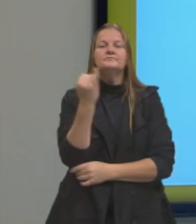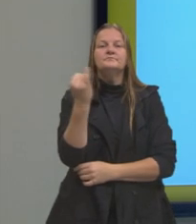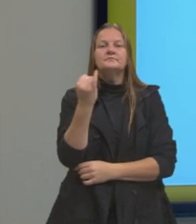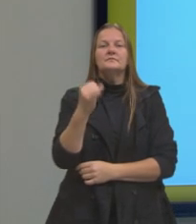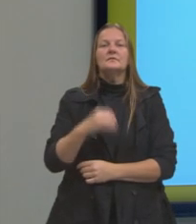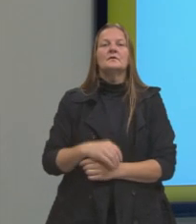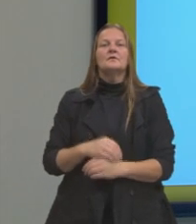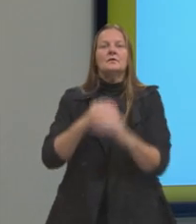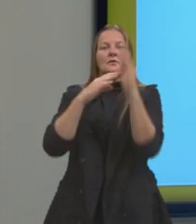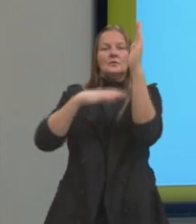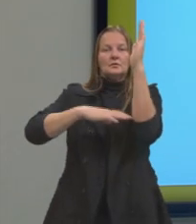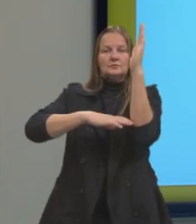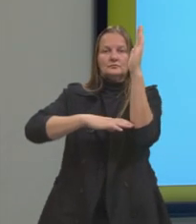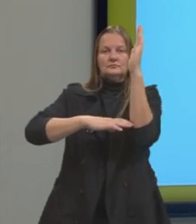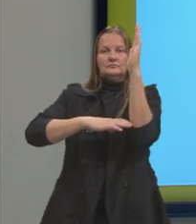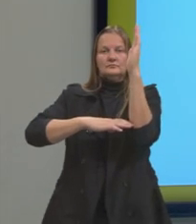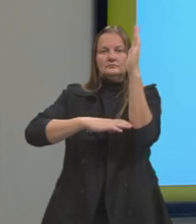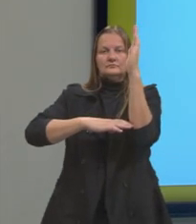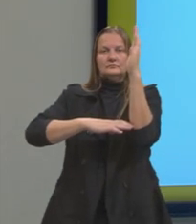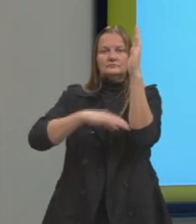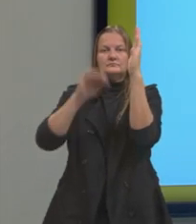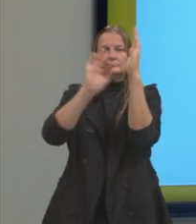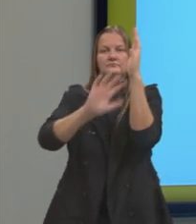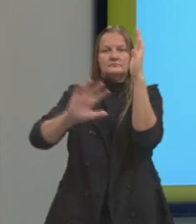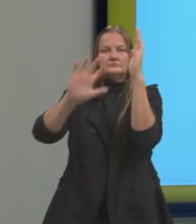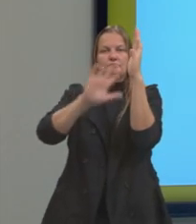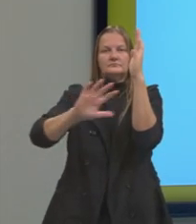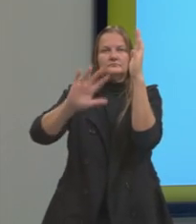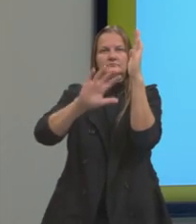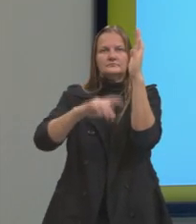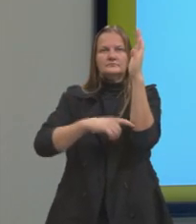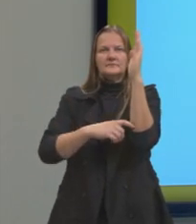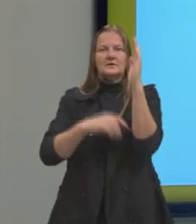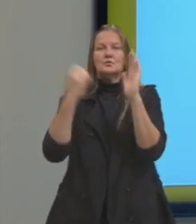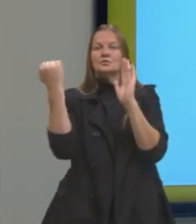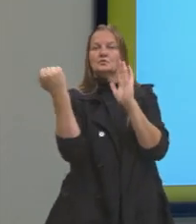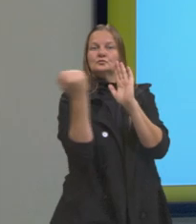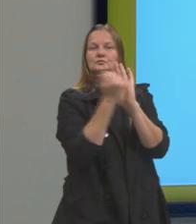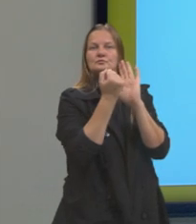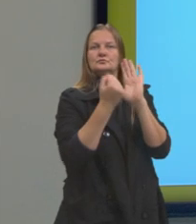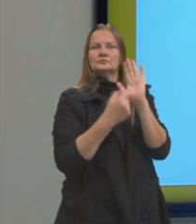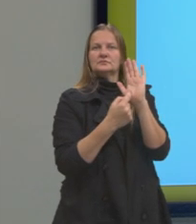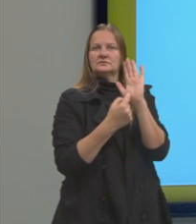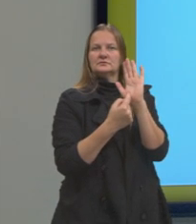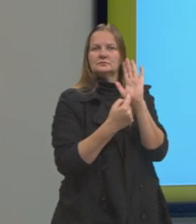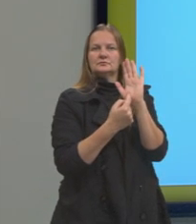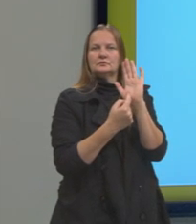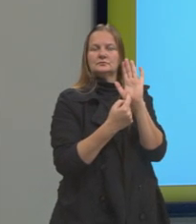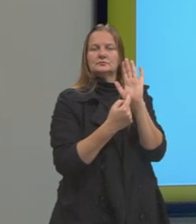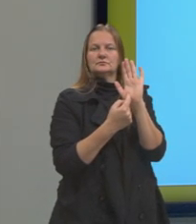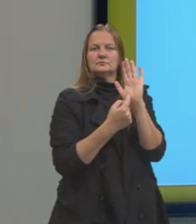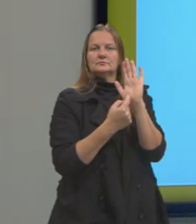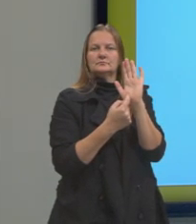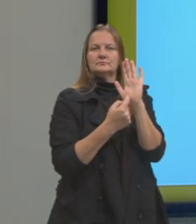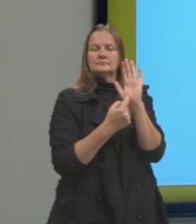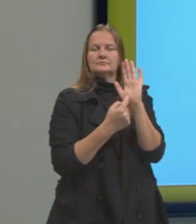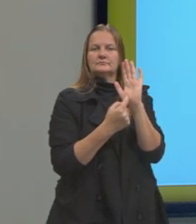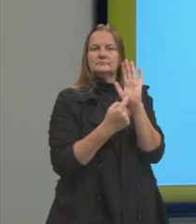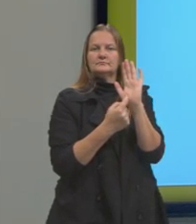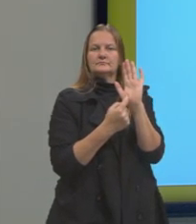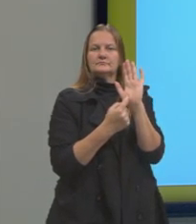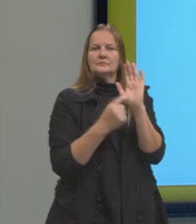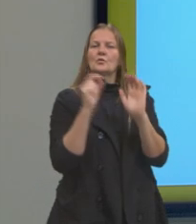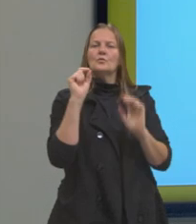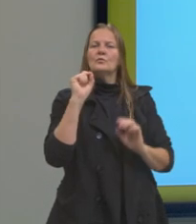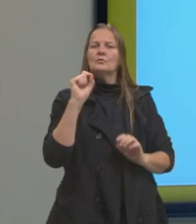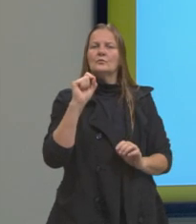plano cartesiano aqui eu fiz questão de adicionar este símbolo aqui. Este símbolo aqui não é nada mais que um